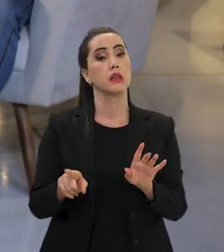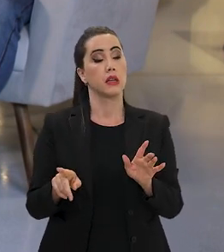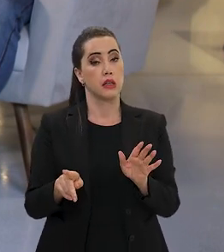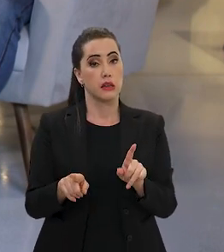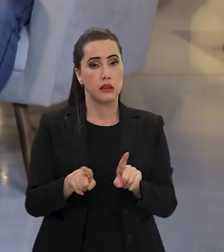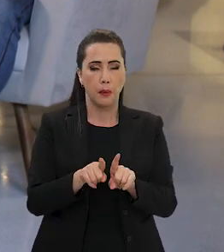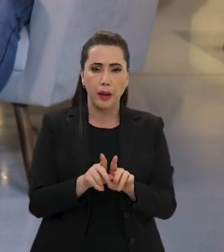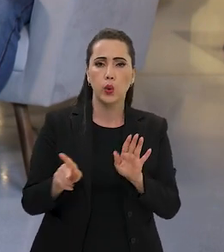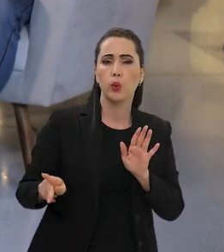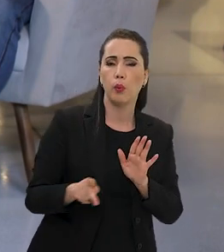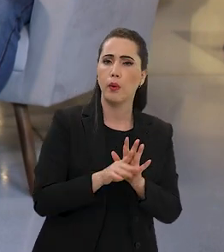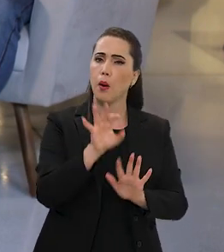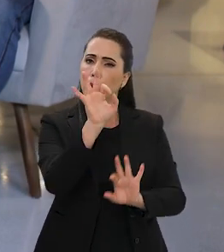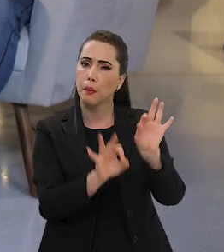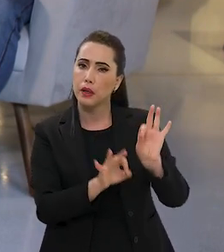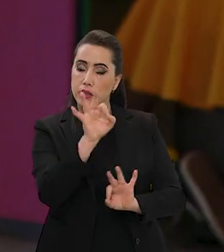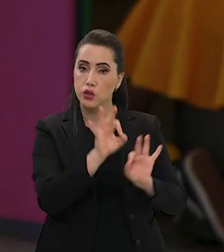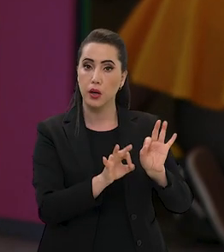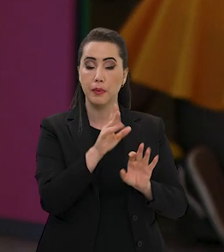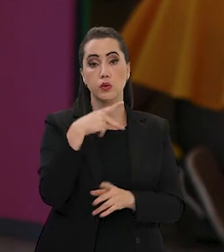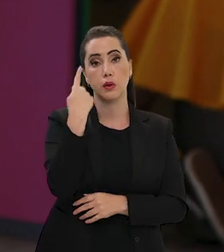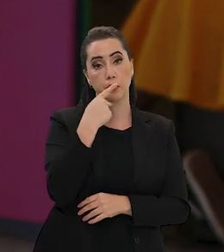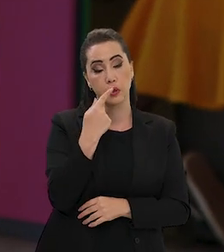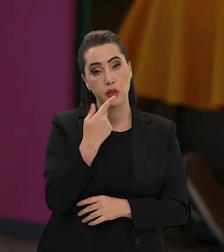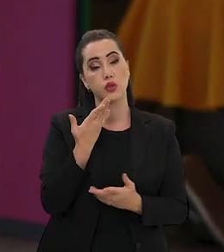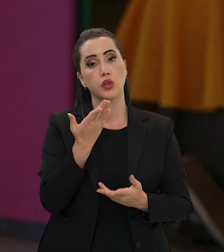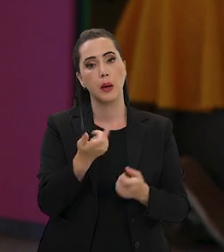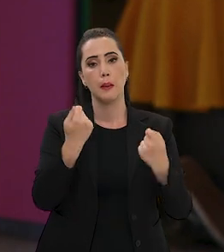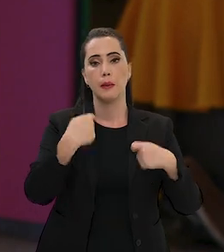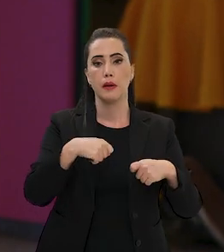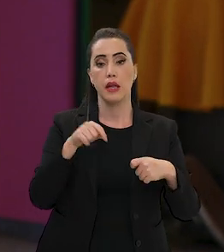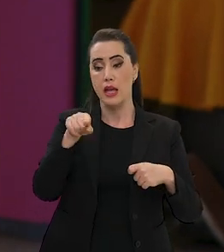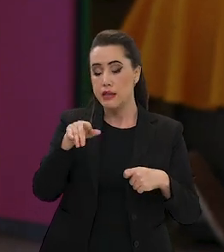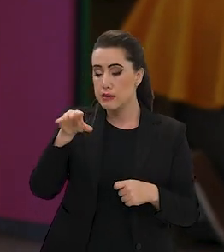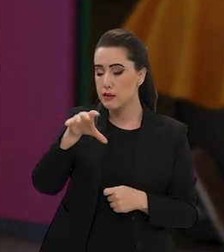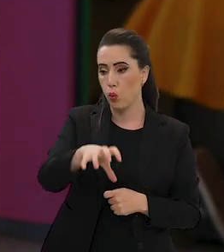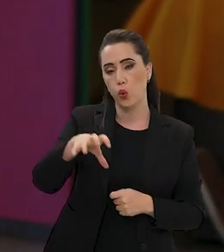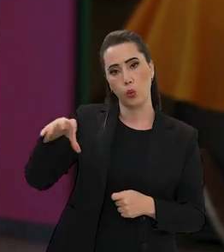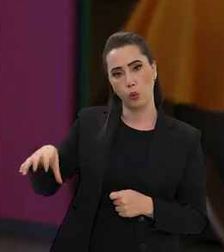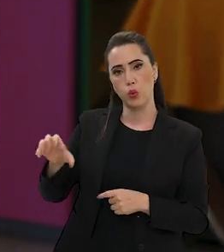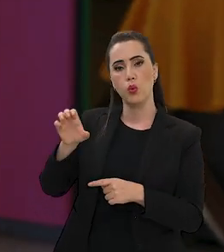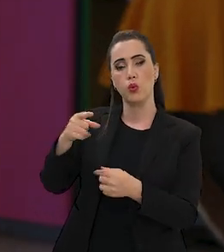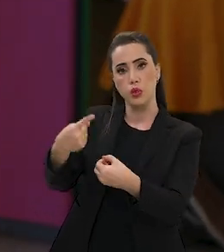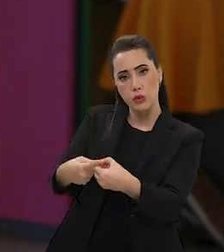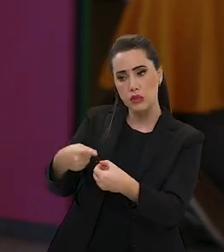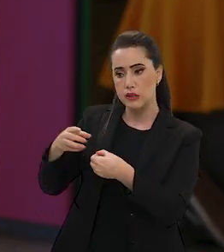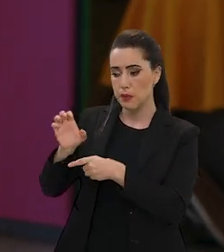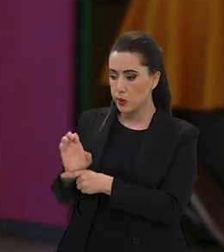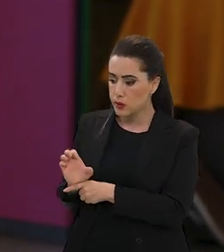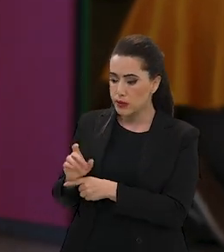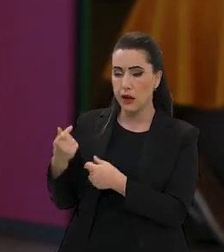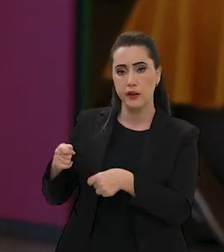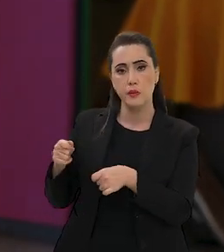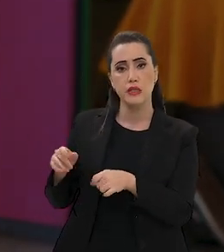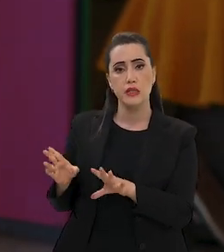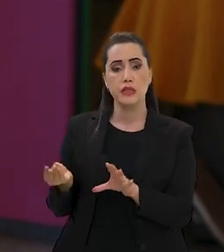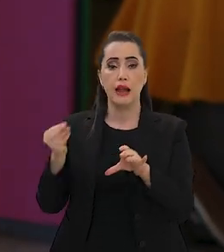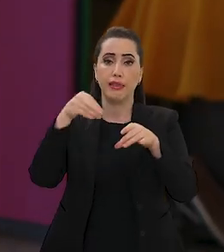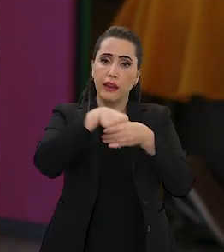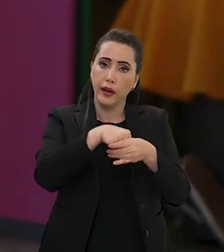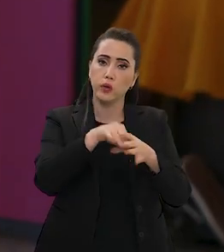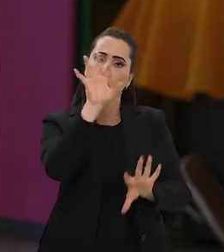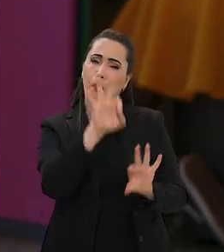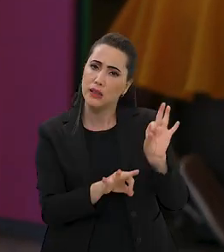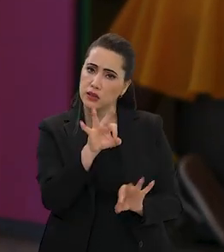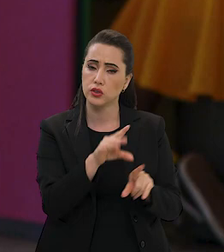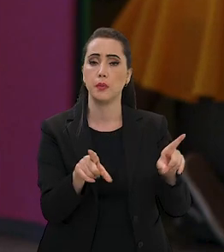ainda. No próprio desenho da política pública, esses entes, eles precisam estar contemplados. É algo que, nas políticas públicas, eu